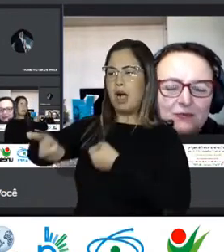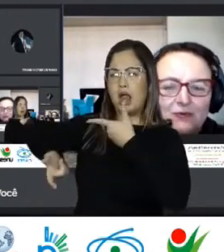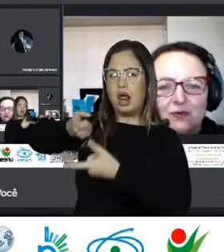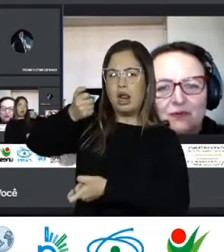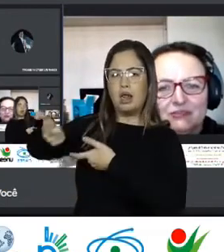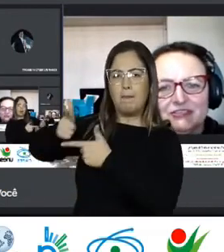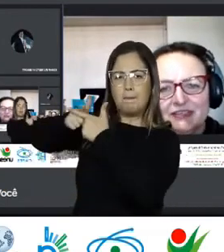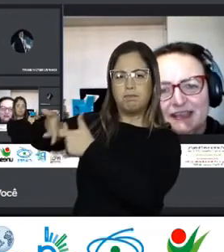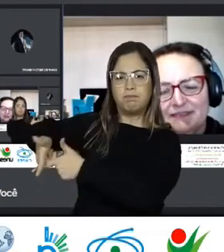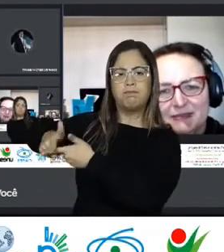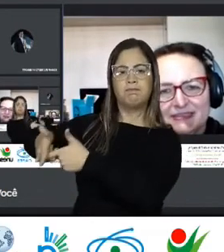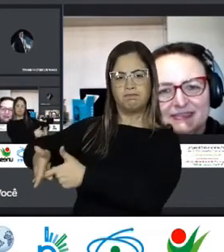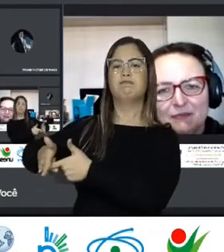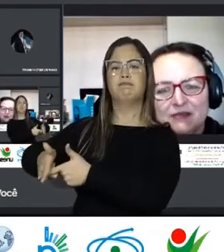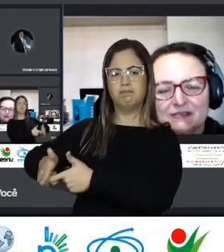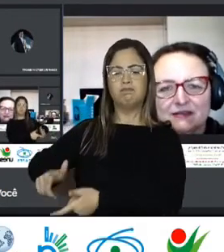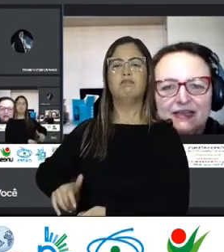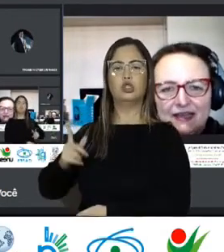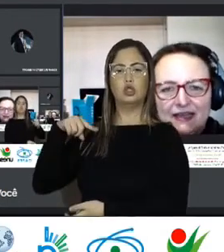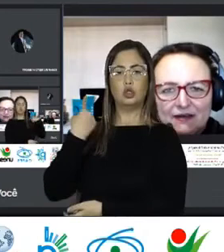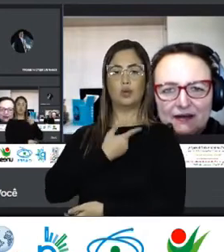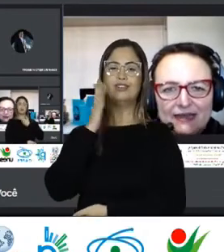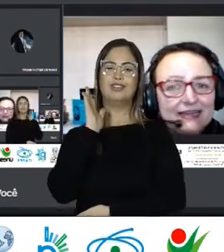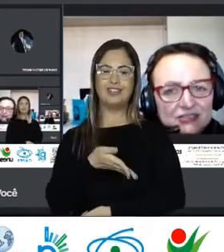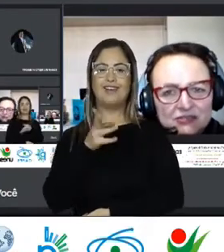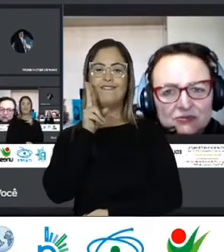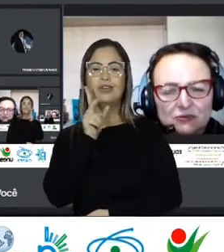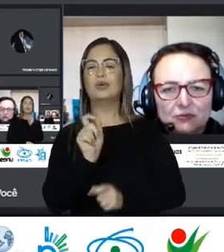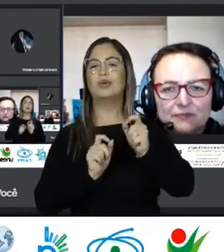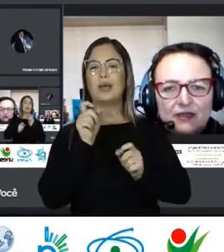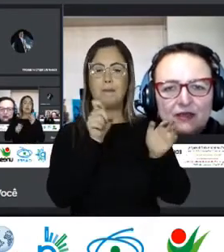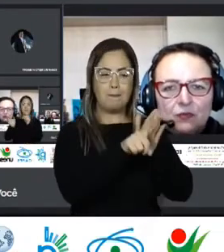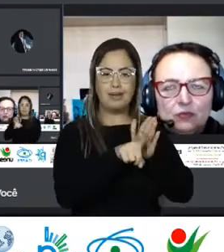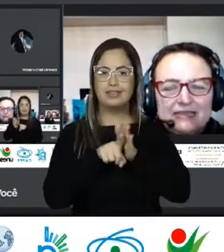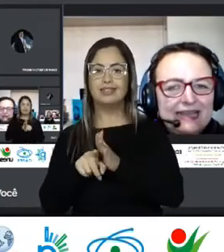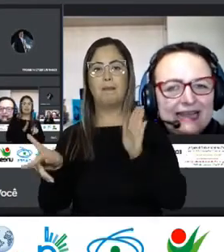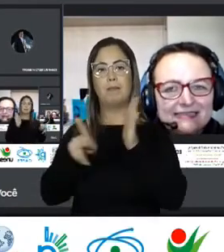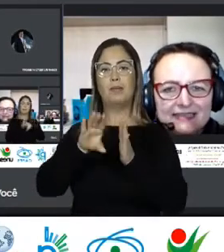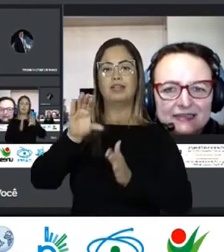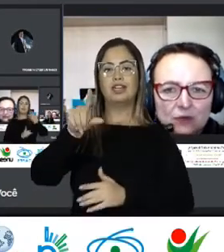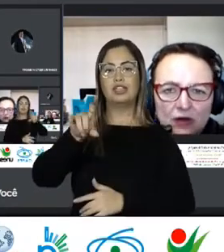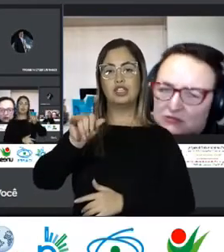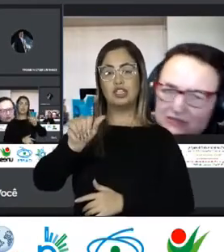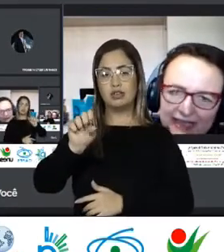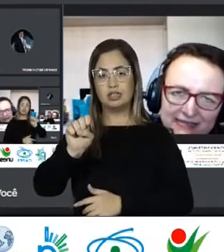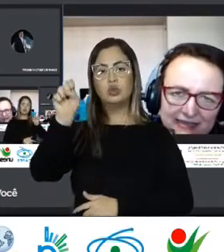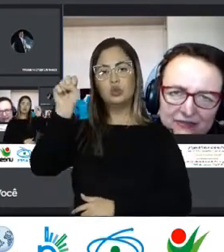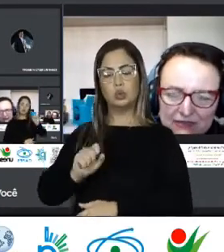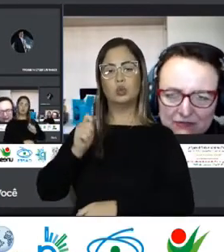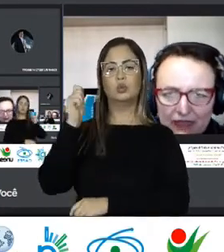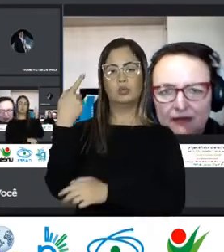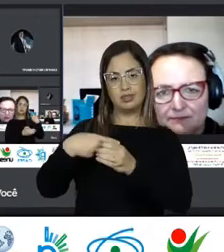coisa Como a gente Já teve pesquisas Se mostra Ali em Caxias do Sul O senegalês Senta no ônibus